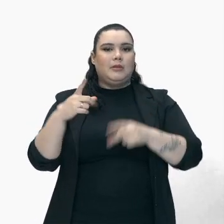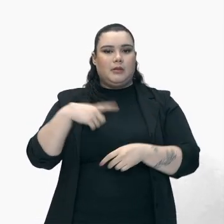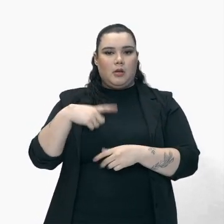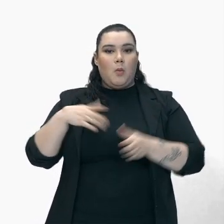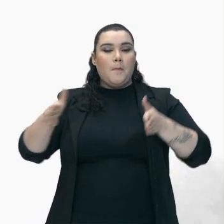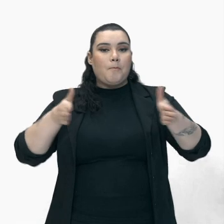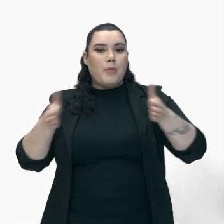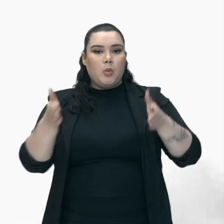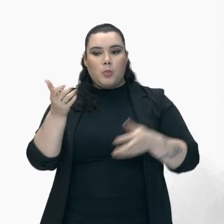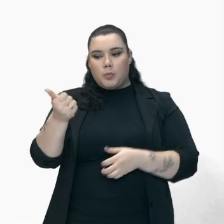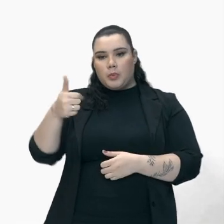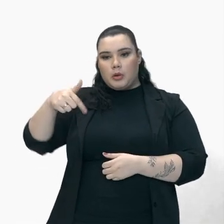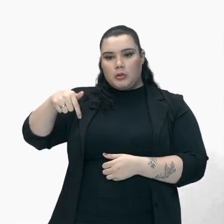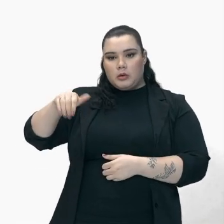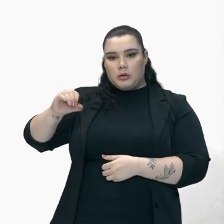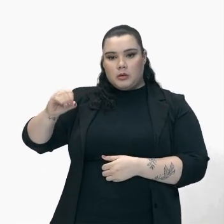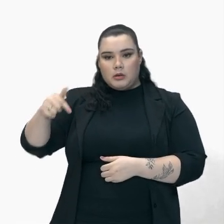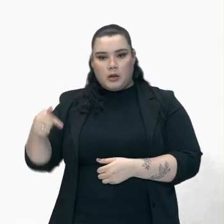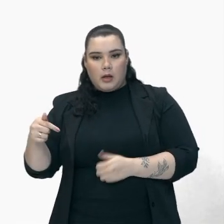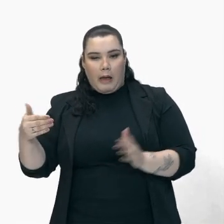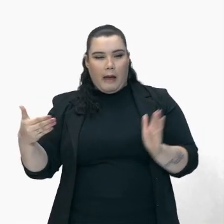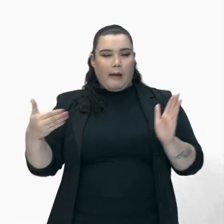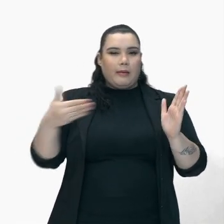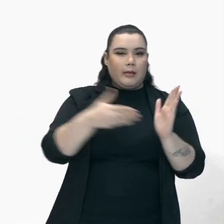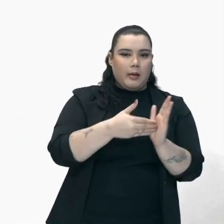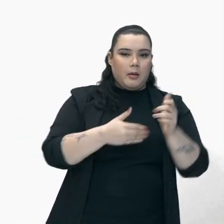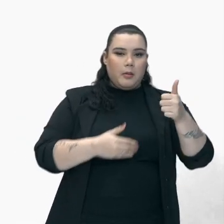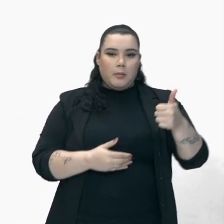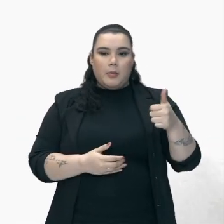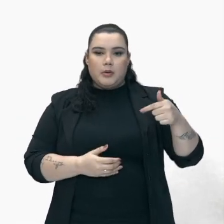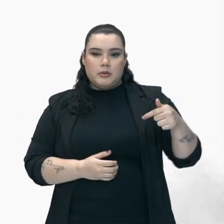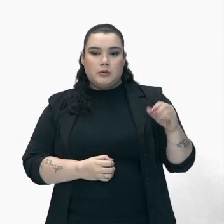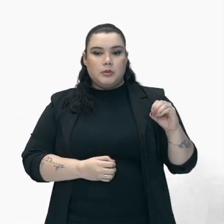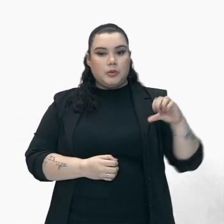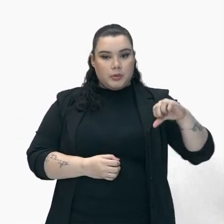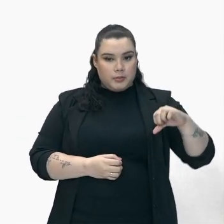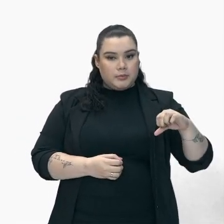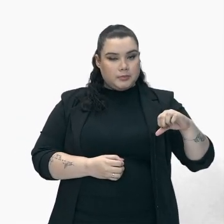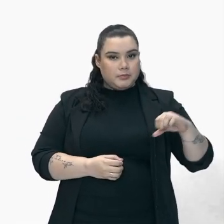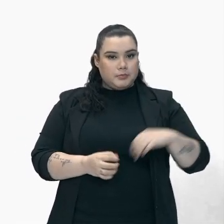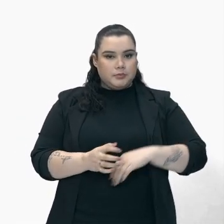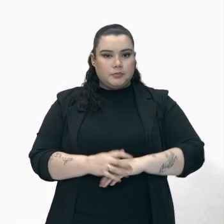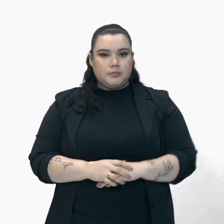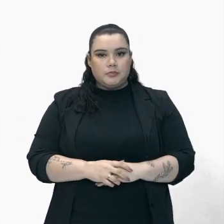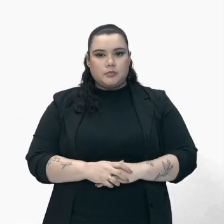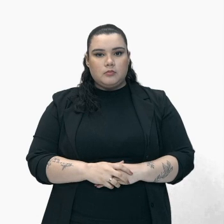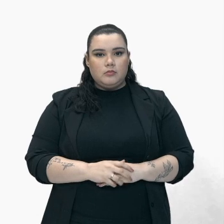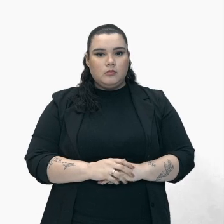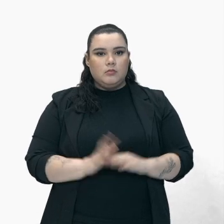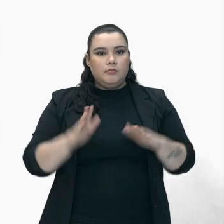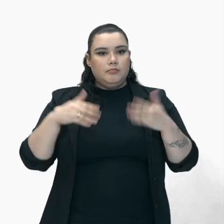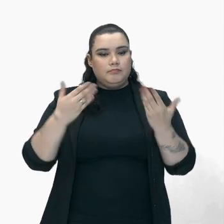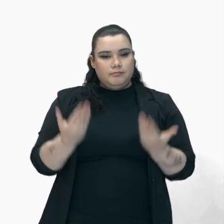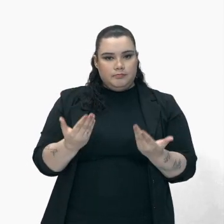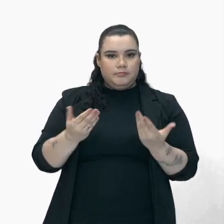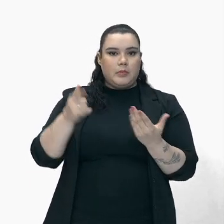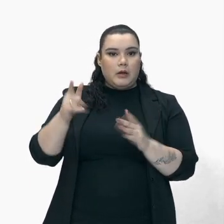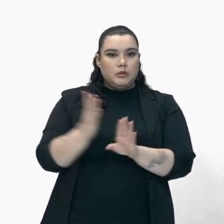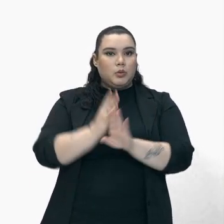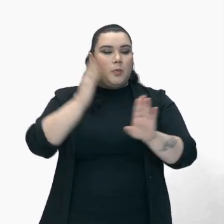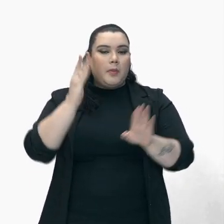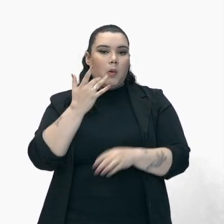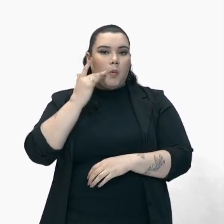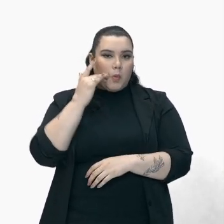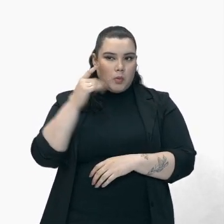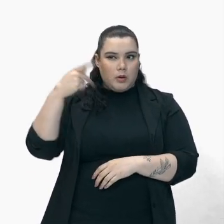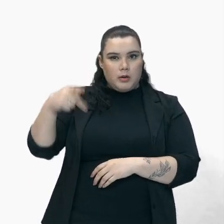1707 A 1709 O tem que falar Para a gente É o seguinte A descoberta De ouro Em Minas Gerais Pelos bandeirantes Paulistas